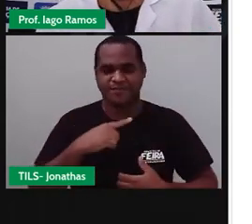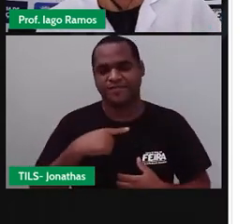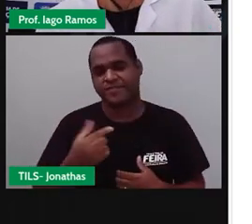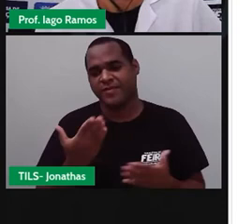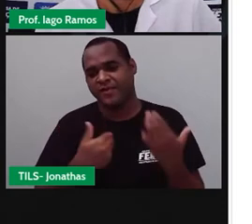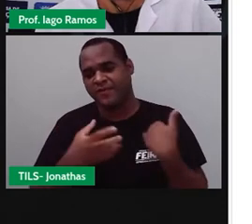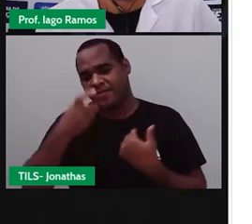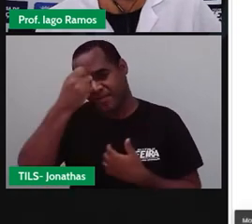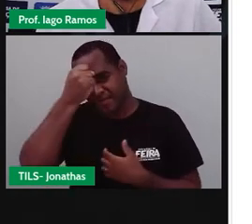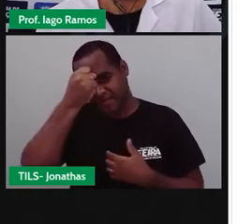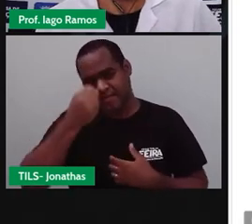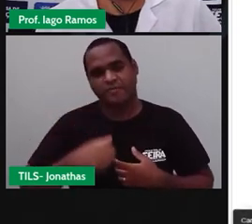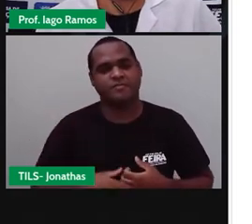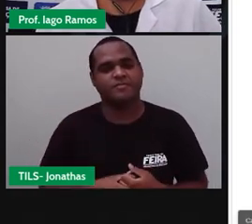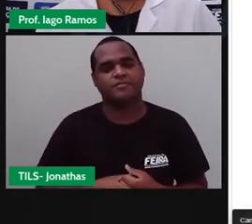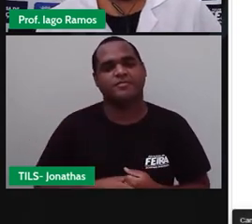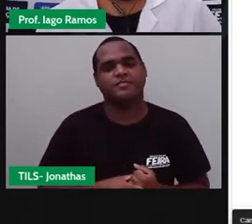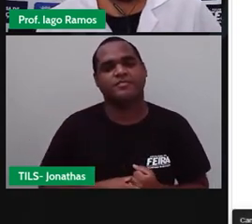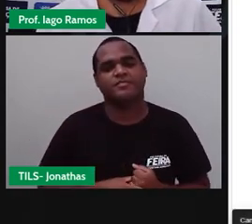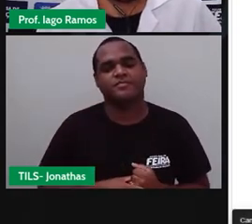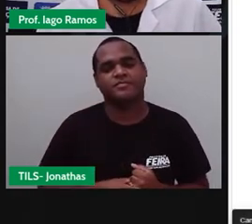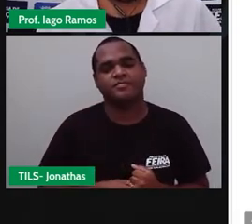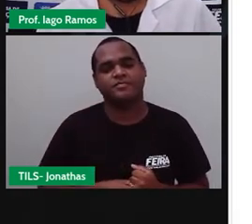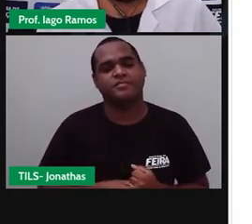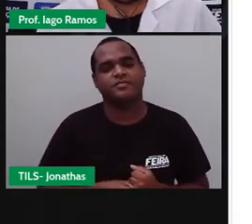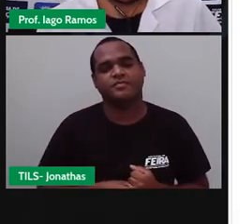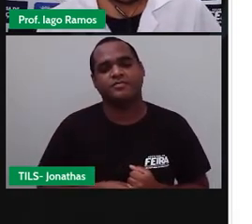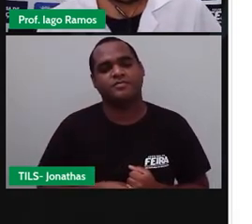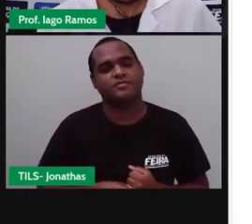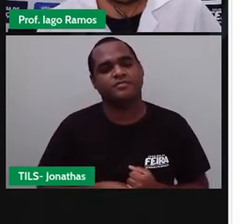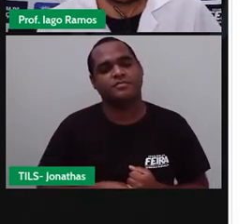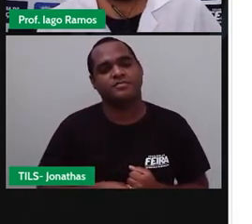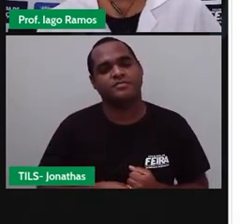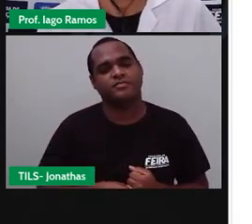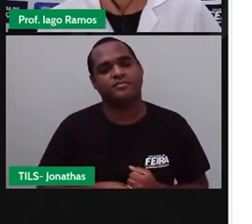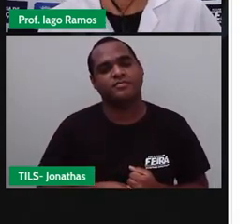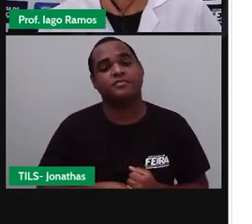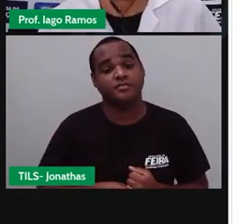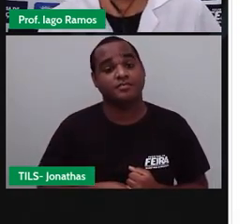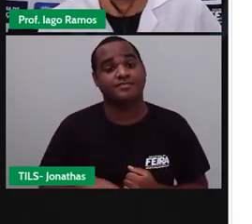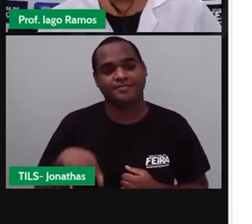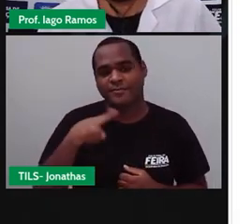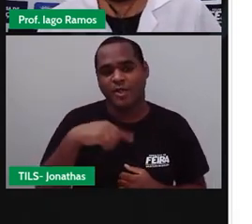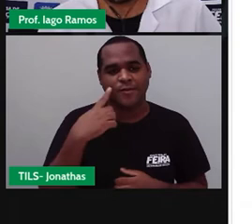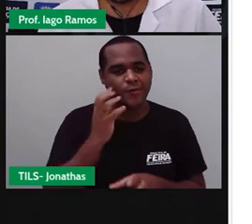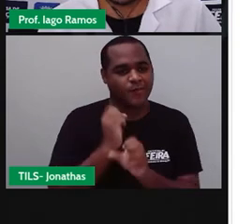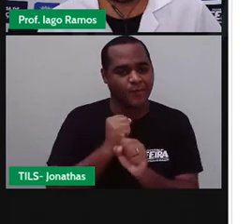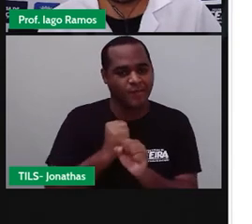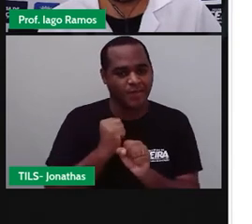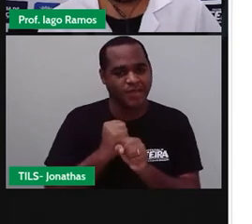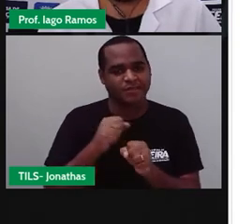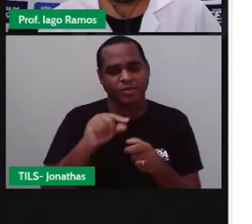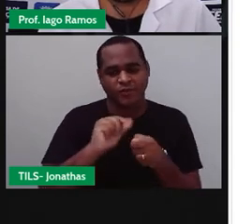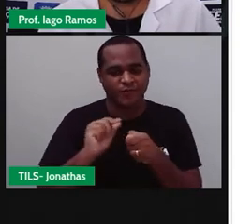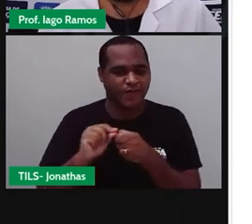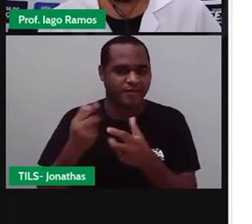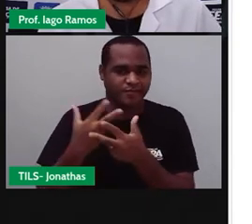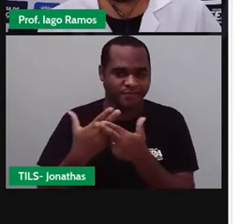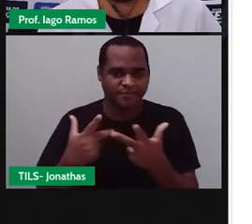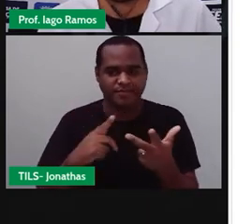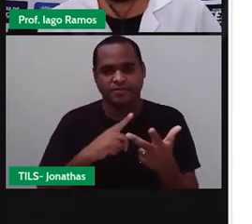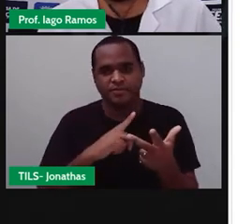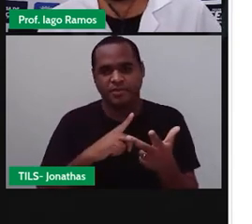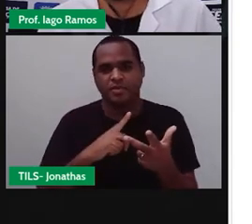lá. Aparece aqui algumas continhas para a gente fazer. Algumas delas a gente vai fazer